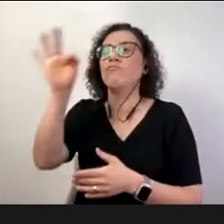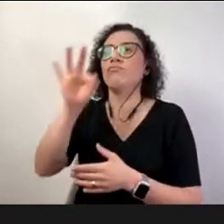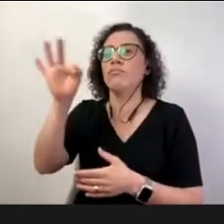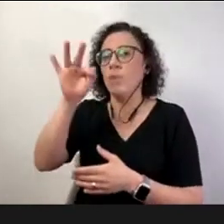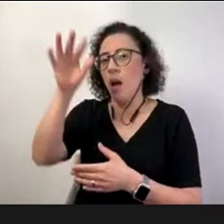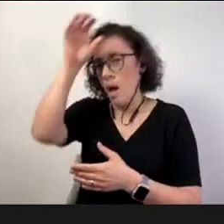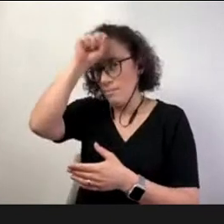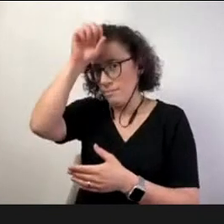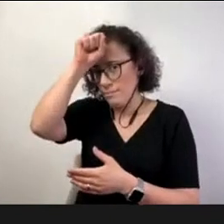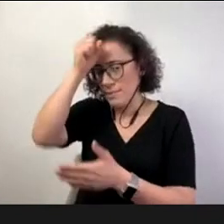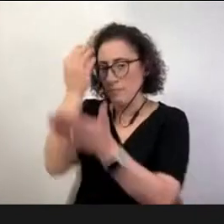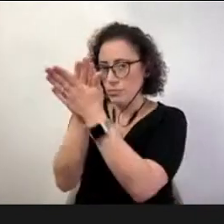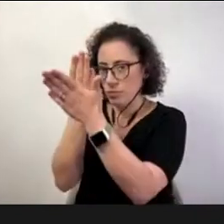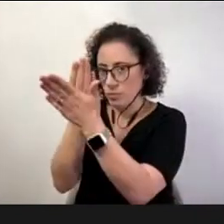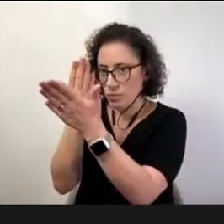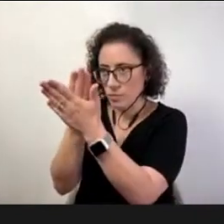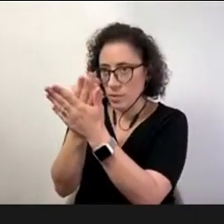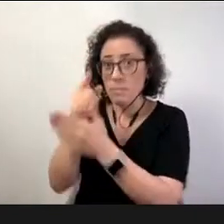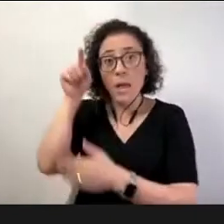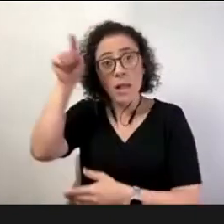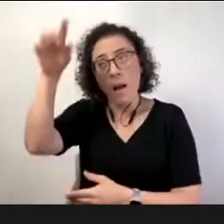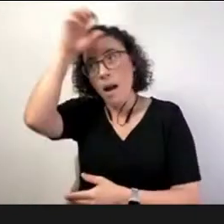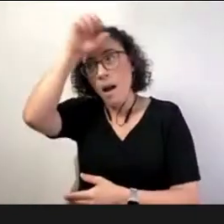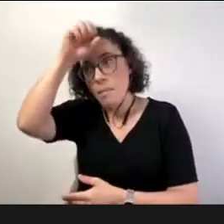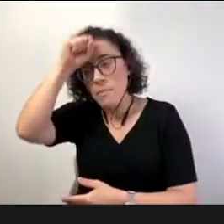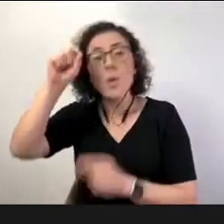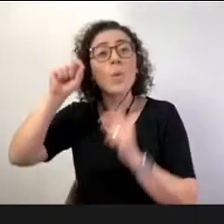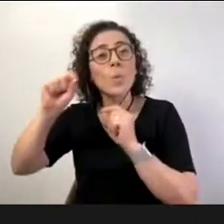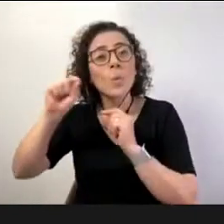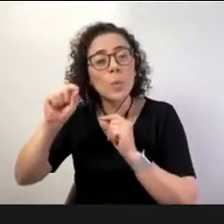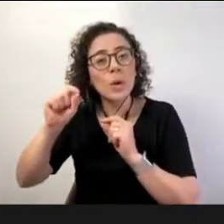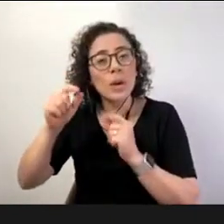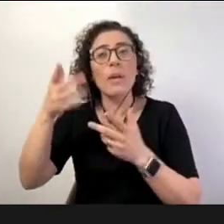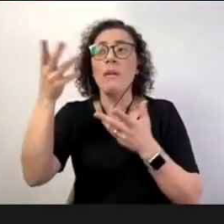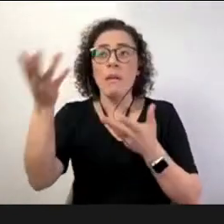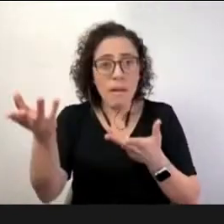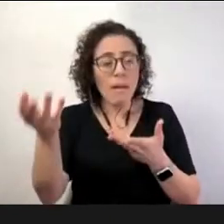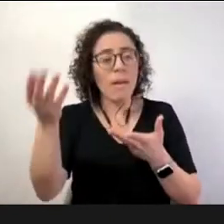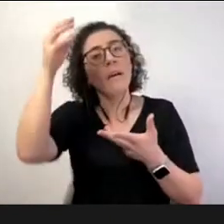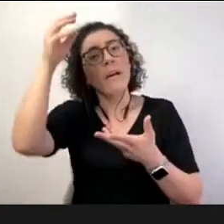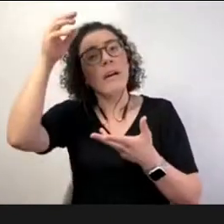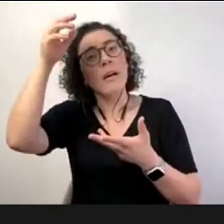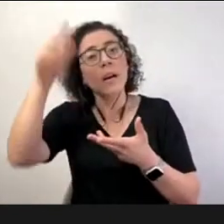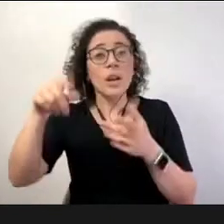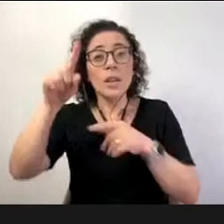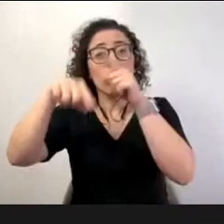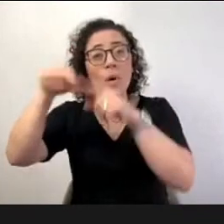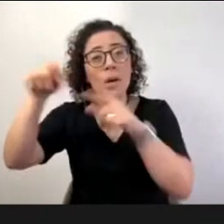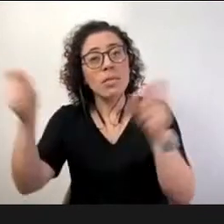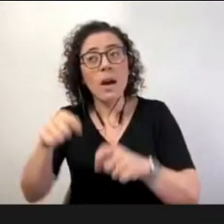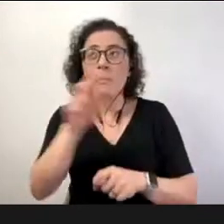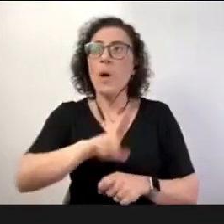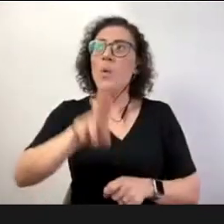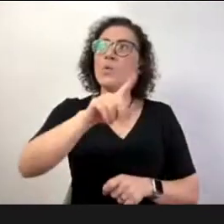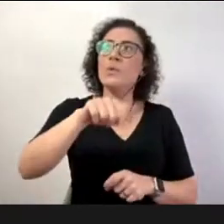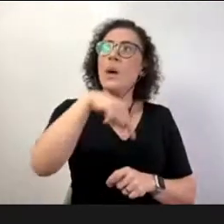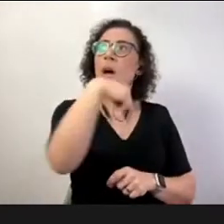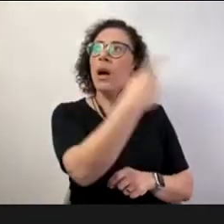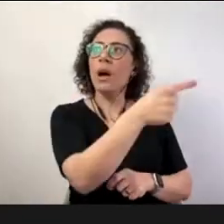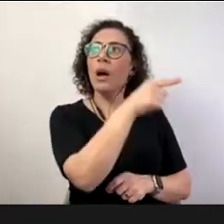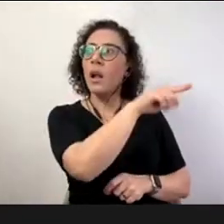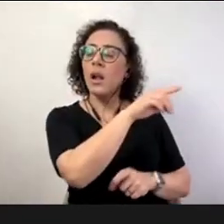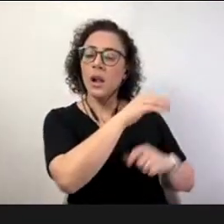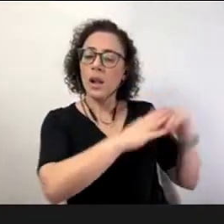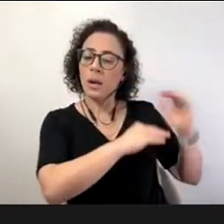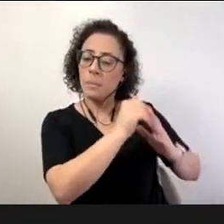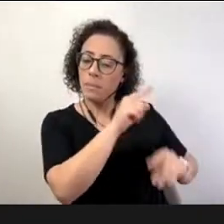isomorfismo e vocês reparem isto também parece muito óbvio mas nós encontramos cursos de